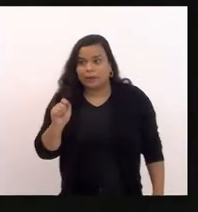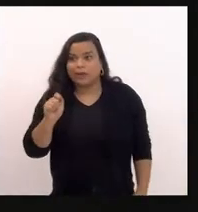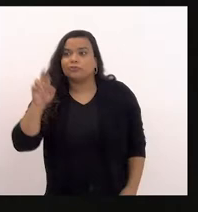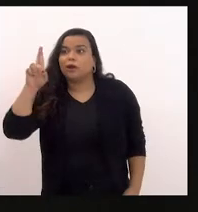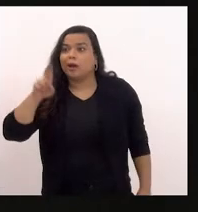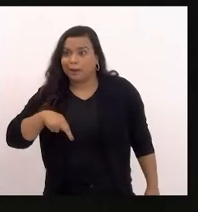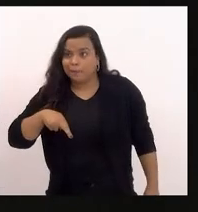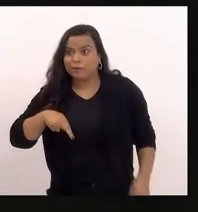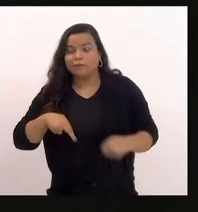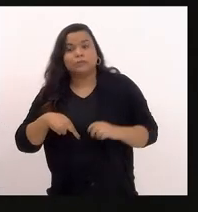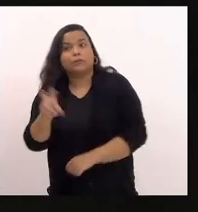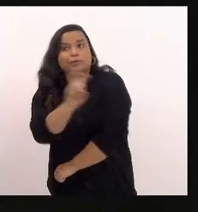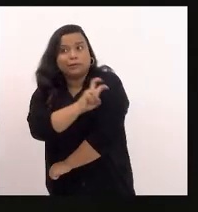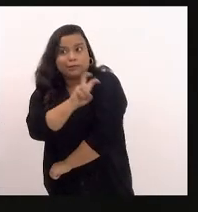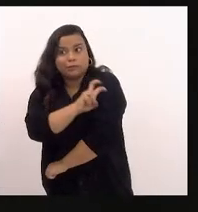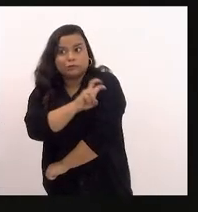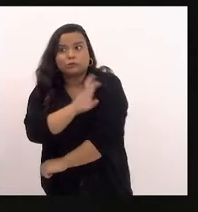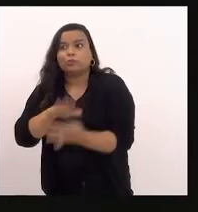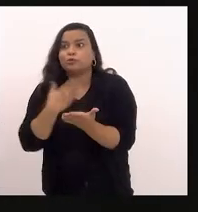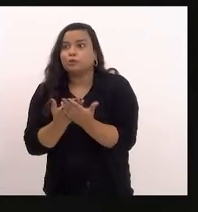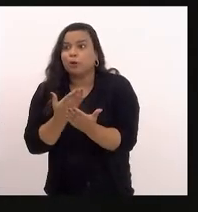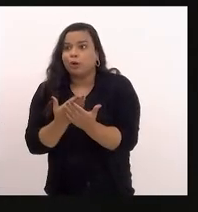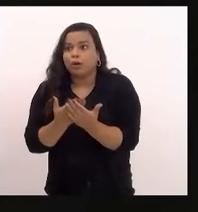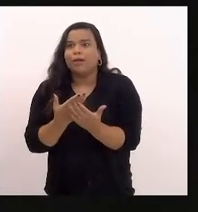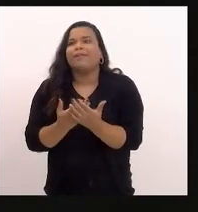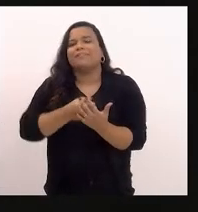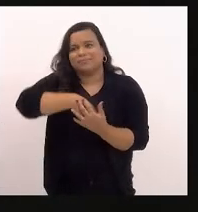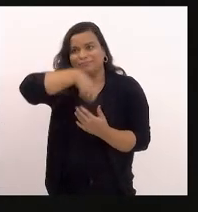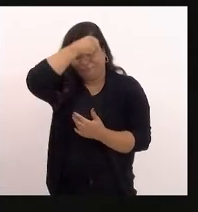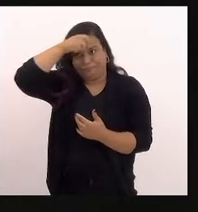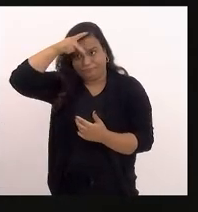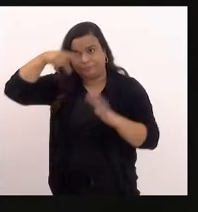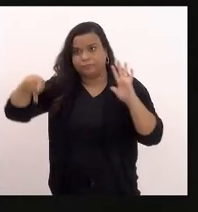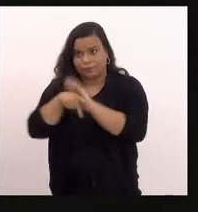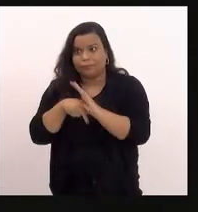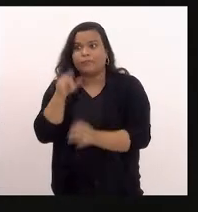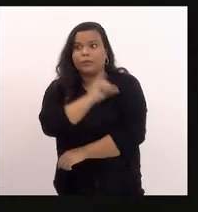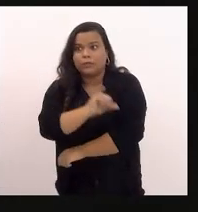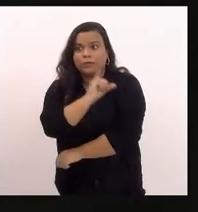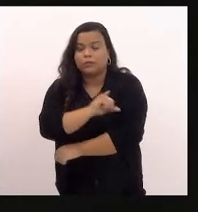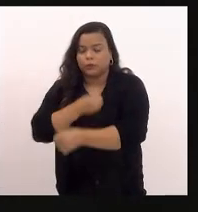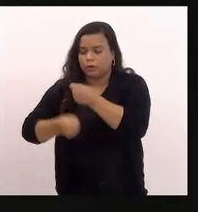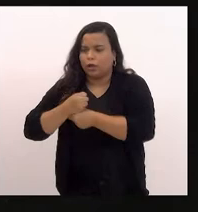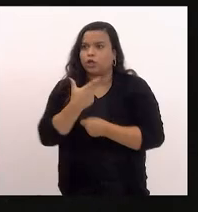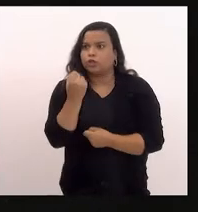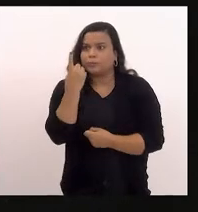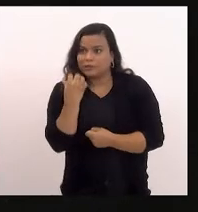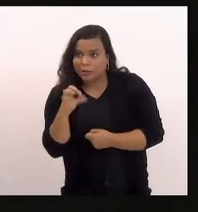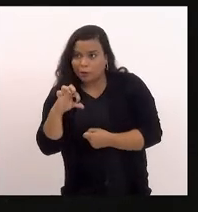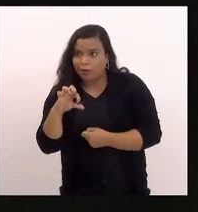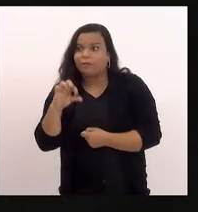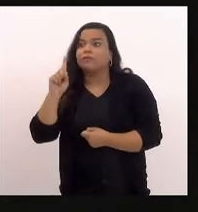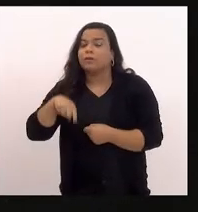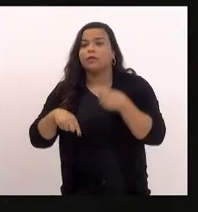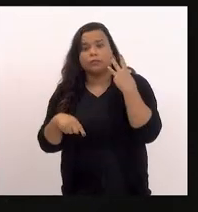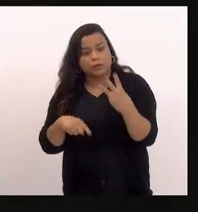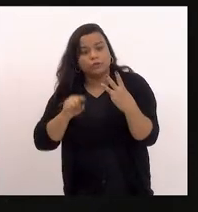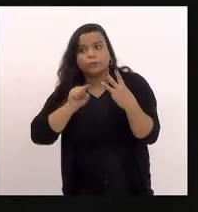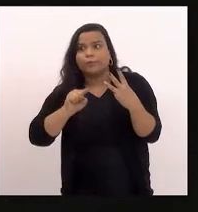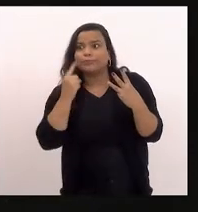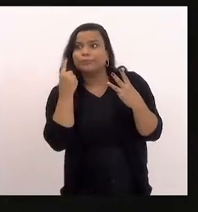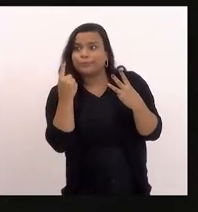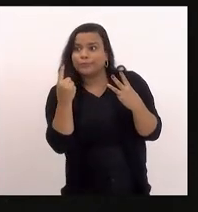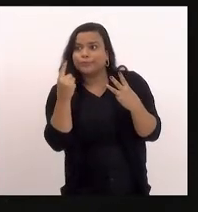de Janeiro em 2019 foi 3.1 considerado um